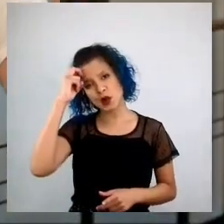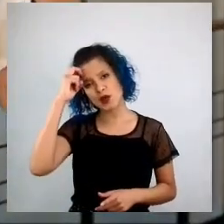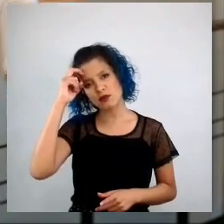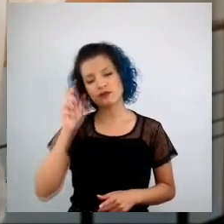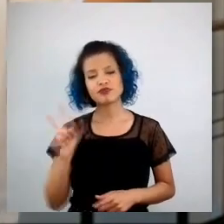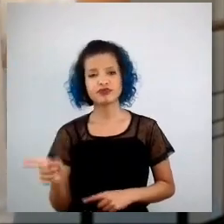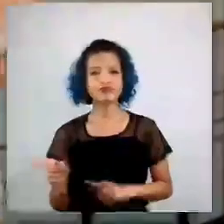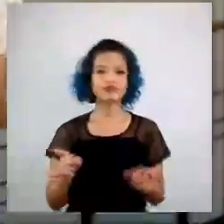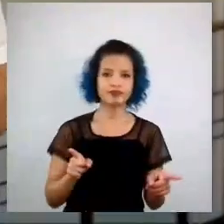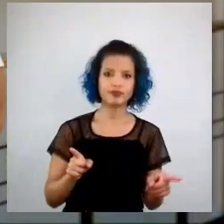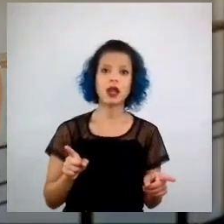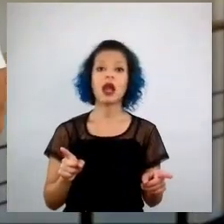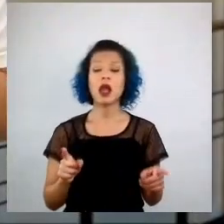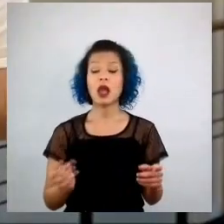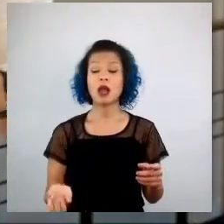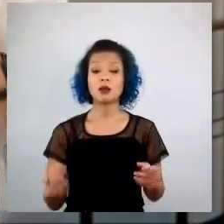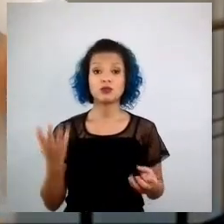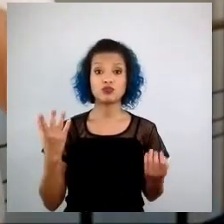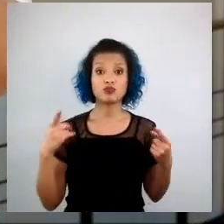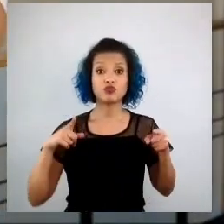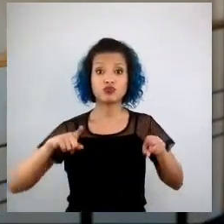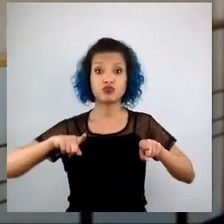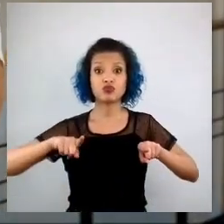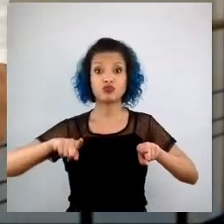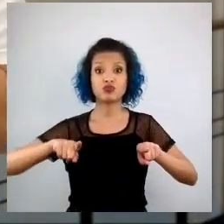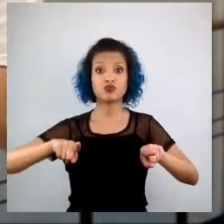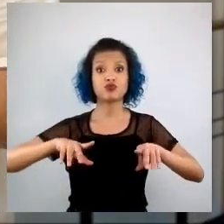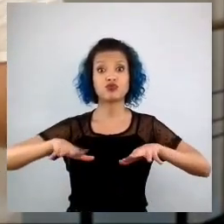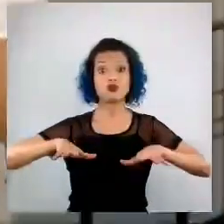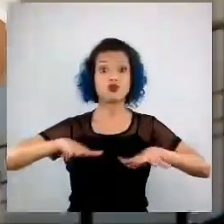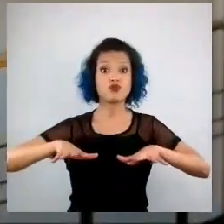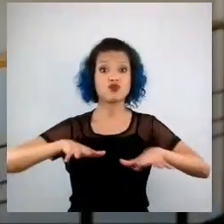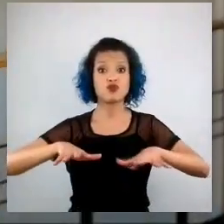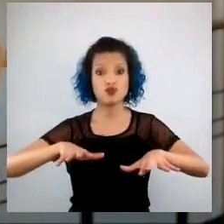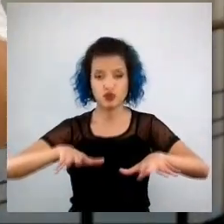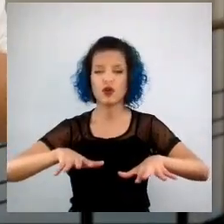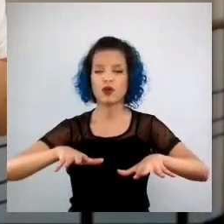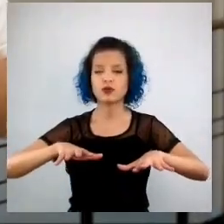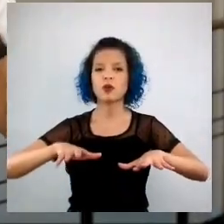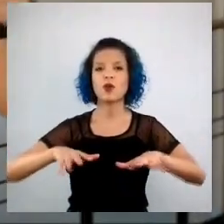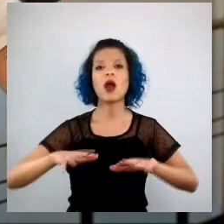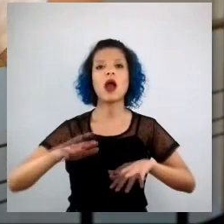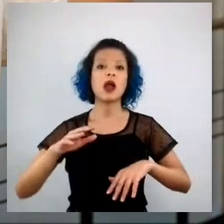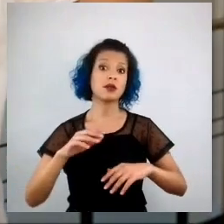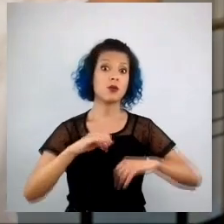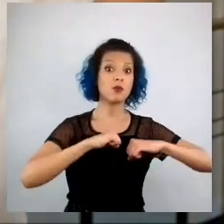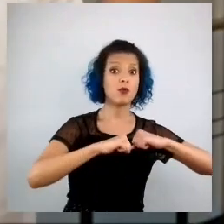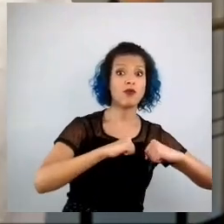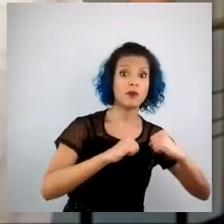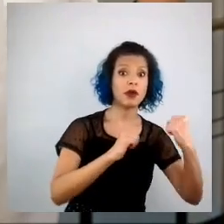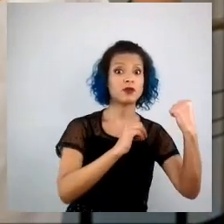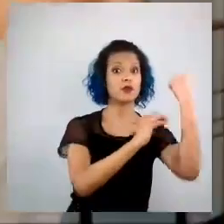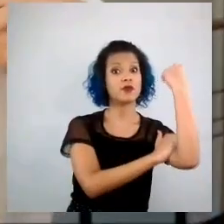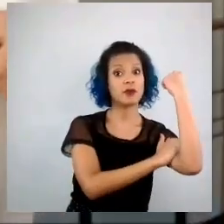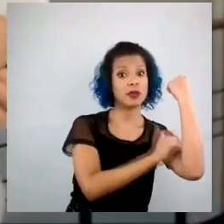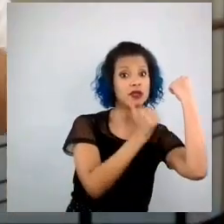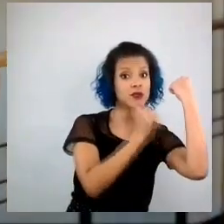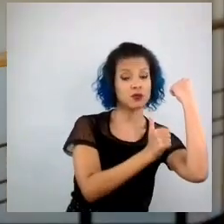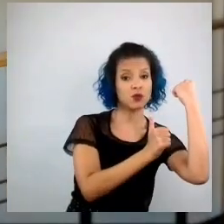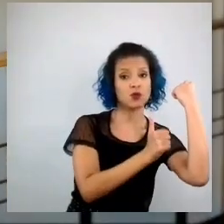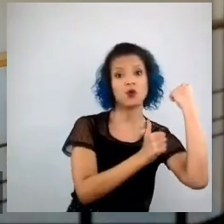movimentando, são dinâmicos, e de repente um movimento cultural de feminismo se mistura com outro movimento cultural